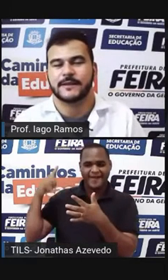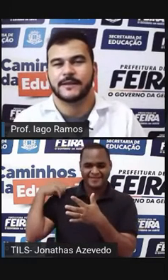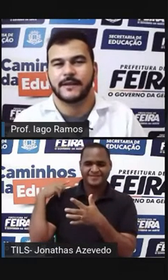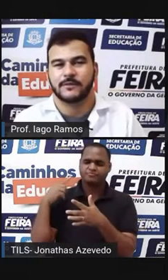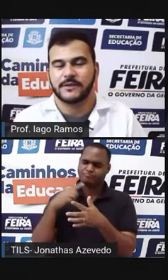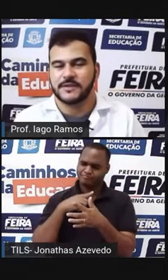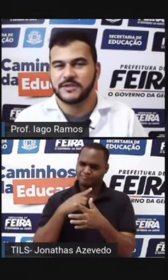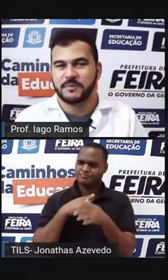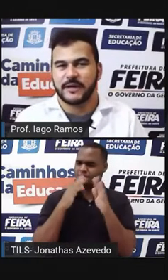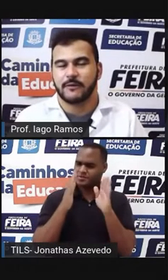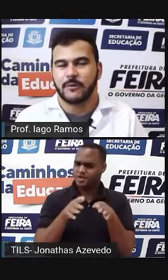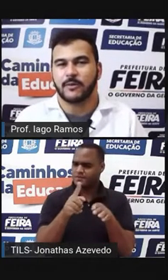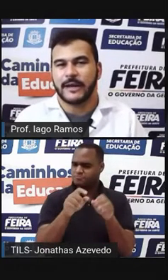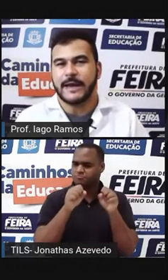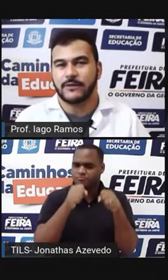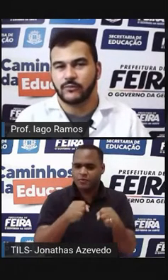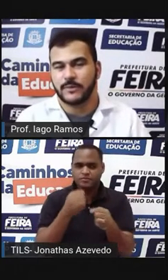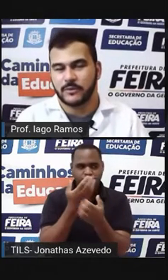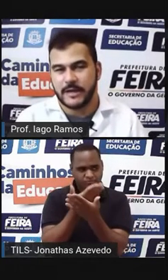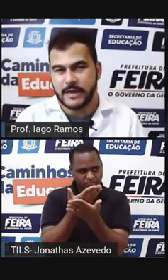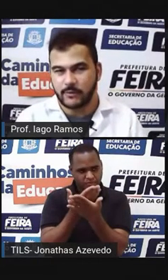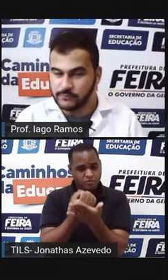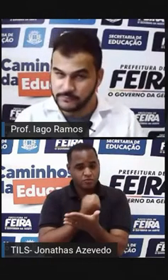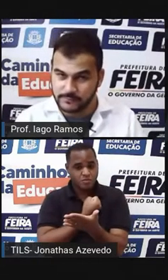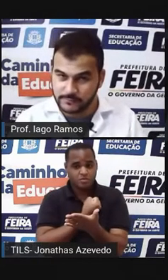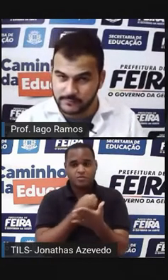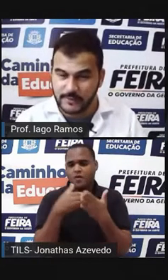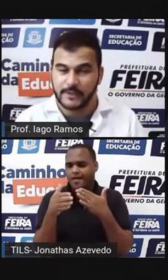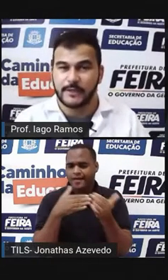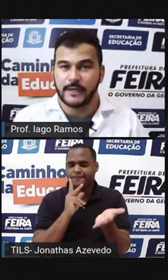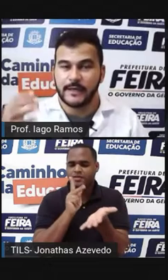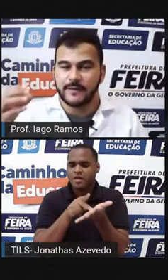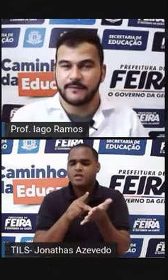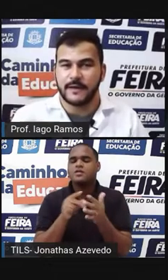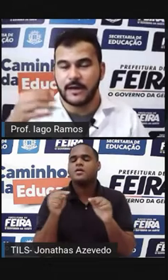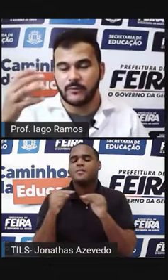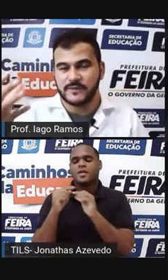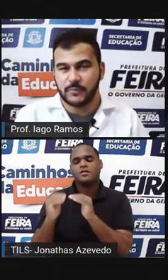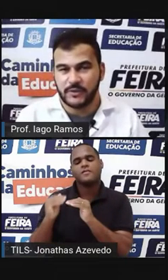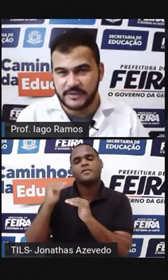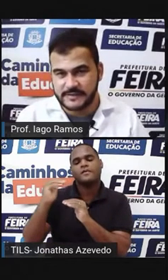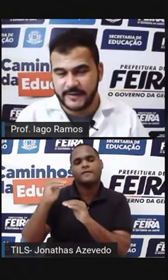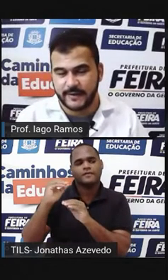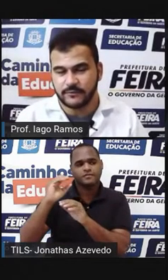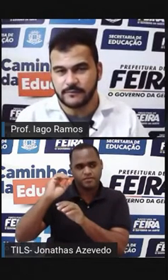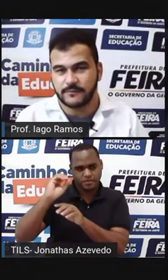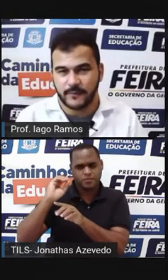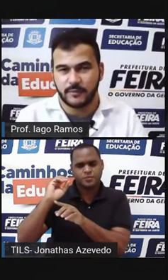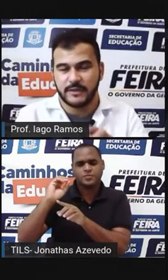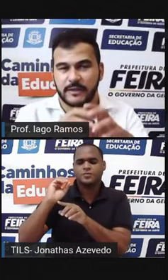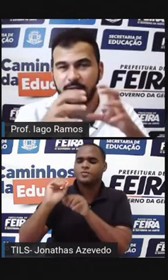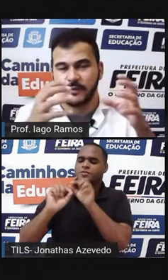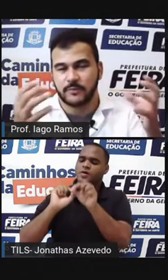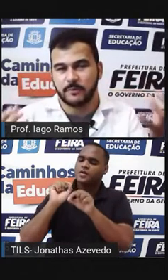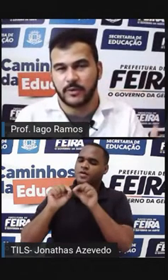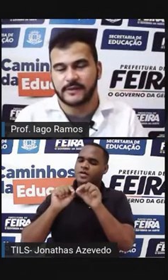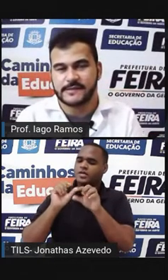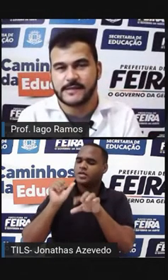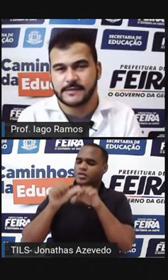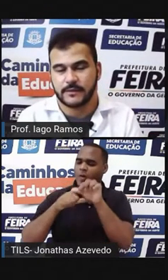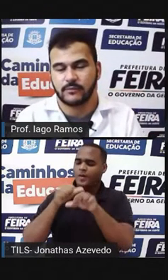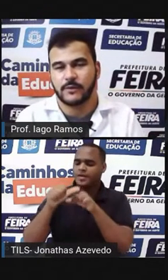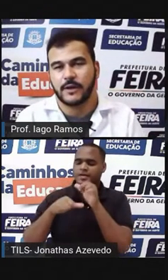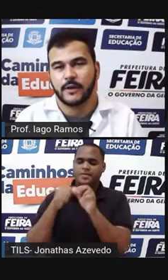essa, que quando a gente pega qualquer número real e eleva ao expoente zero, formando ali uma